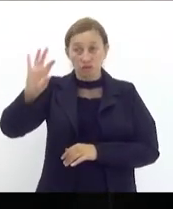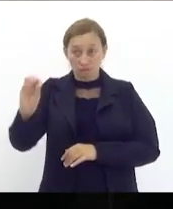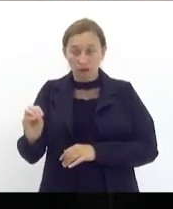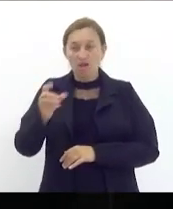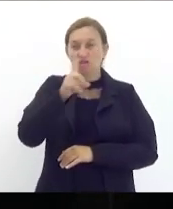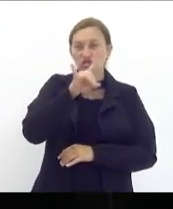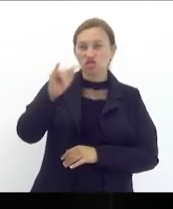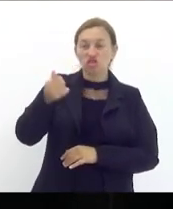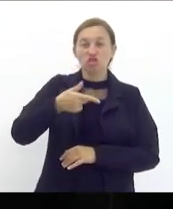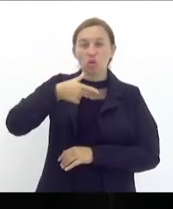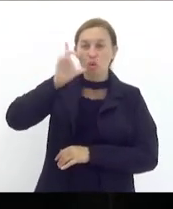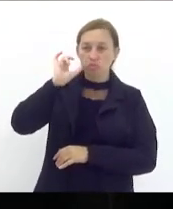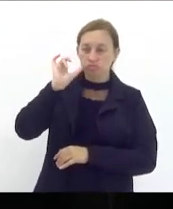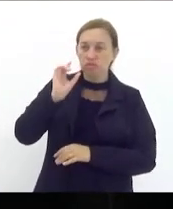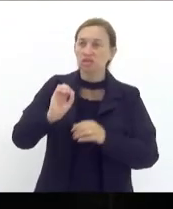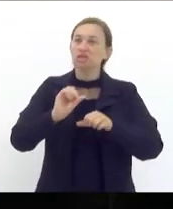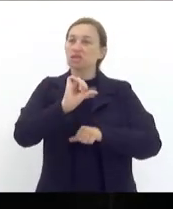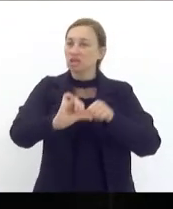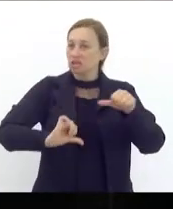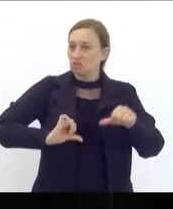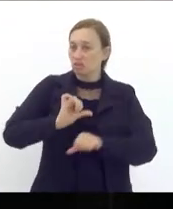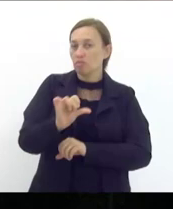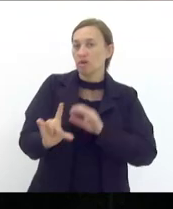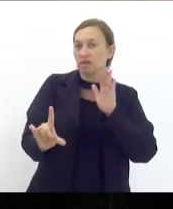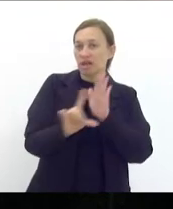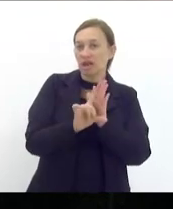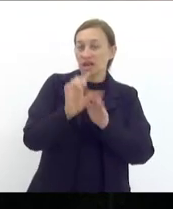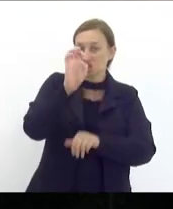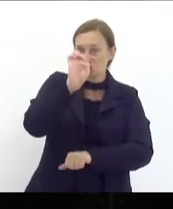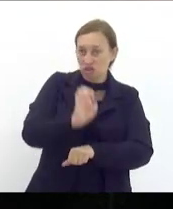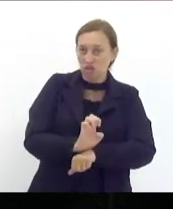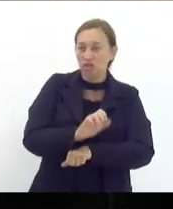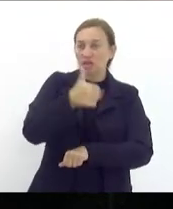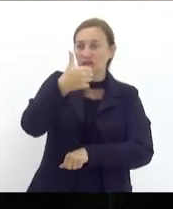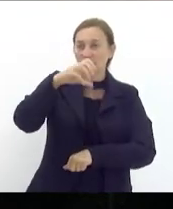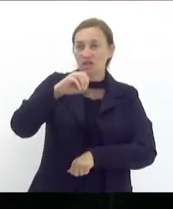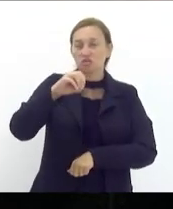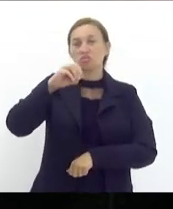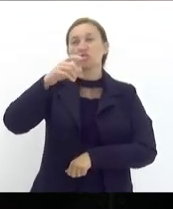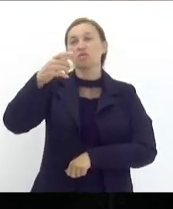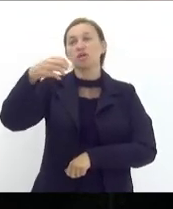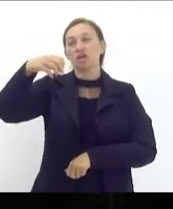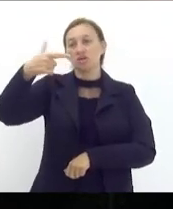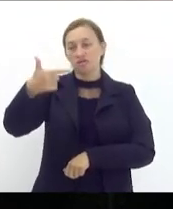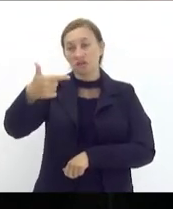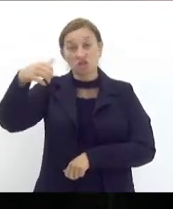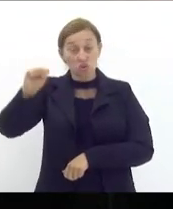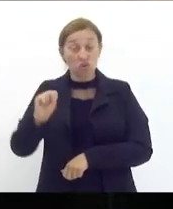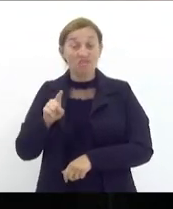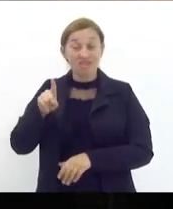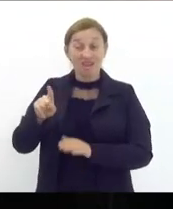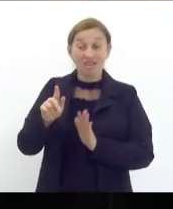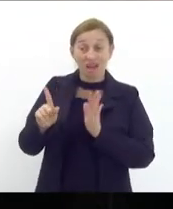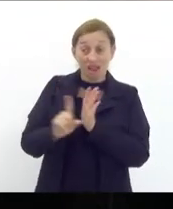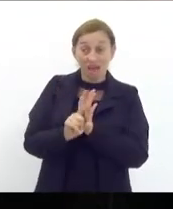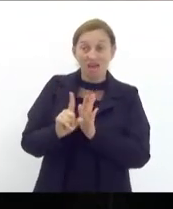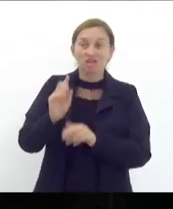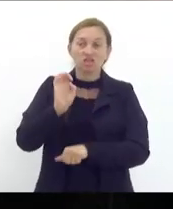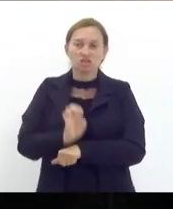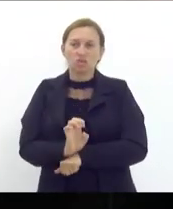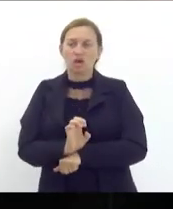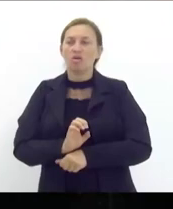de ontem se transformando na lei estadual 10.028 e essa lei estadual ela